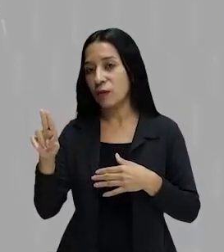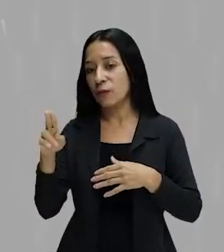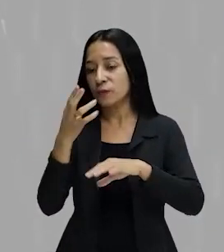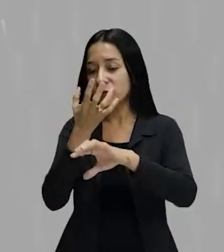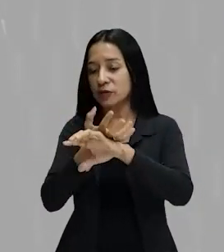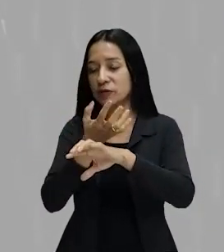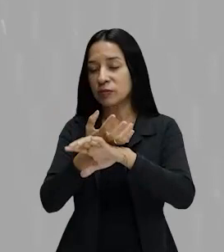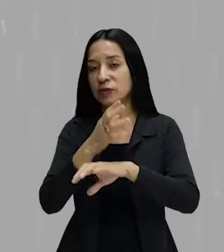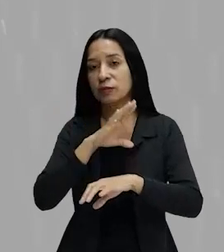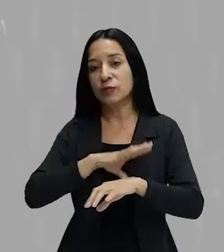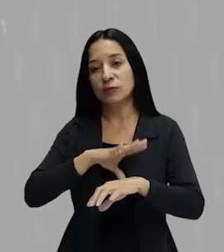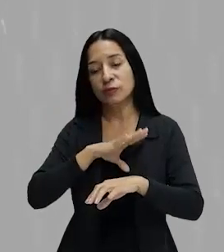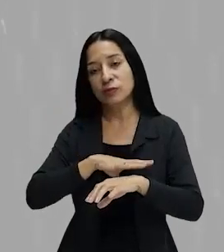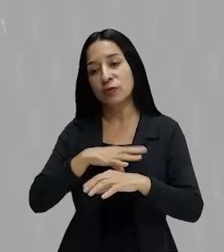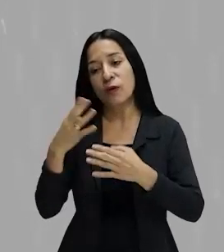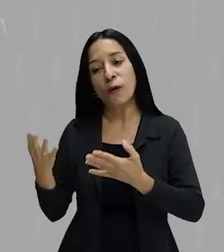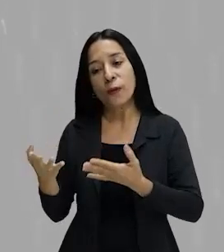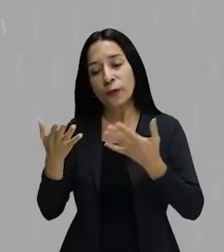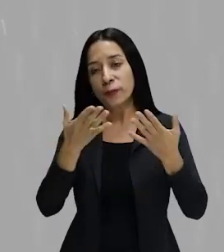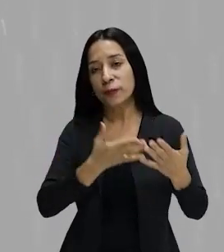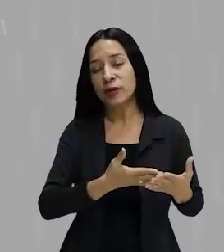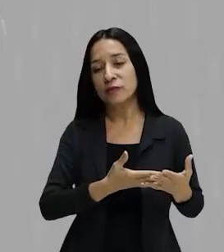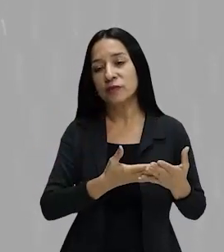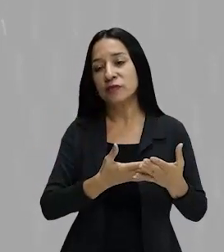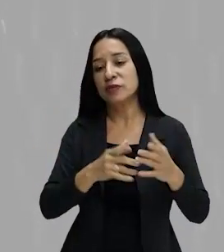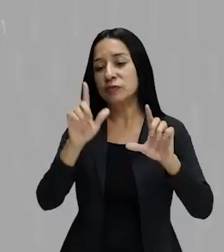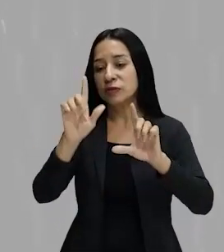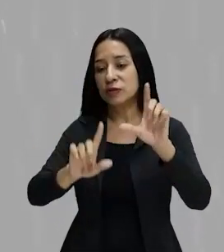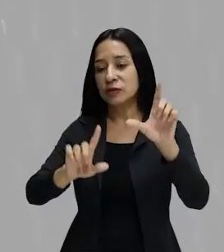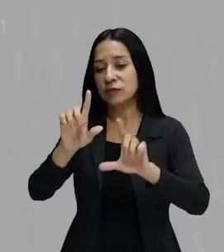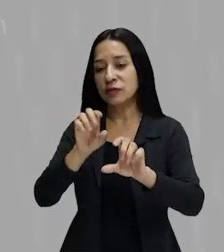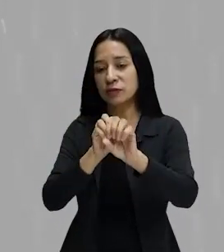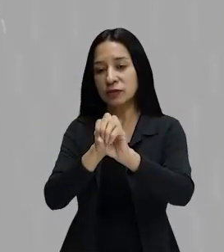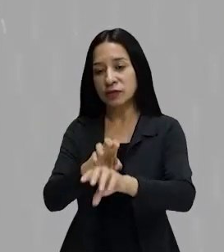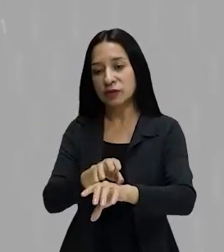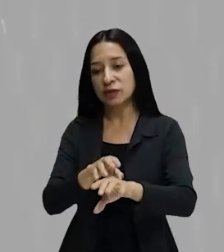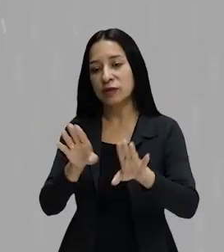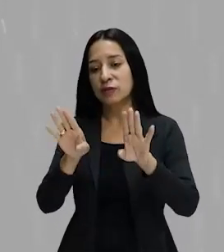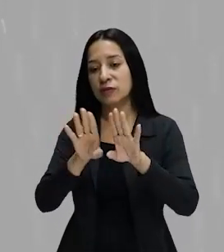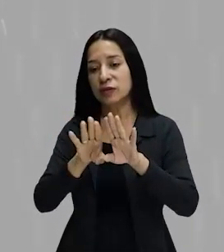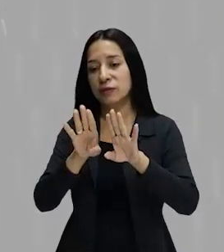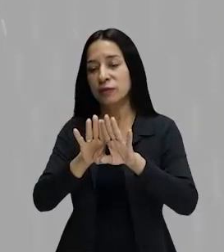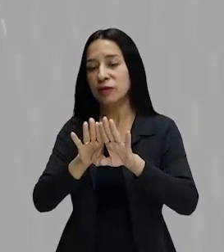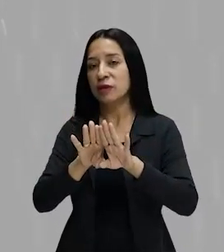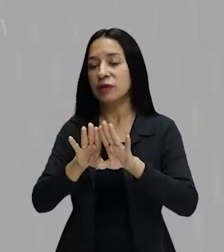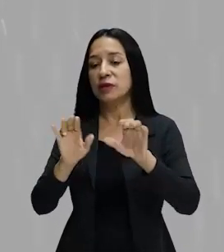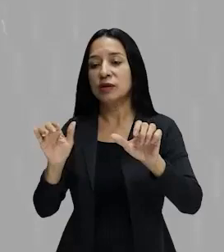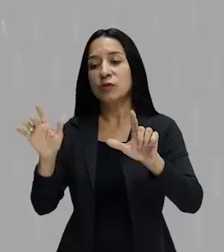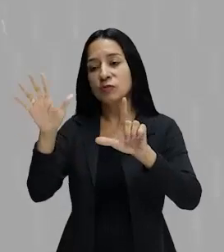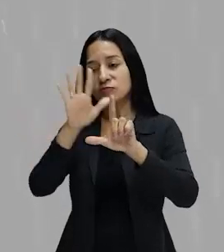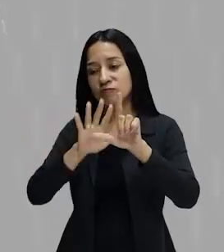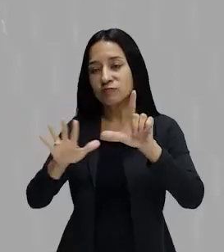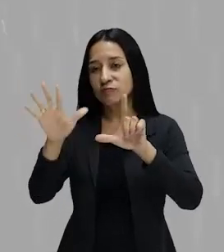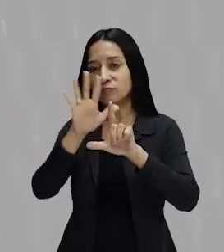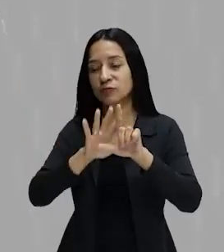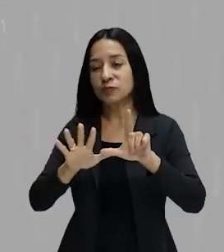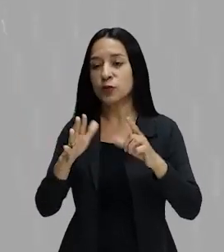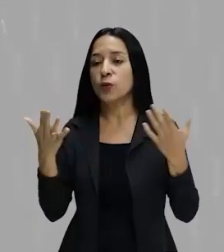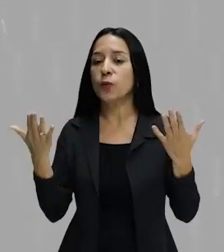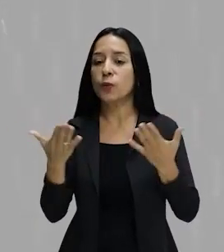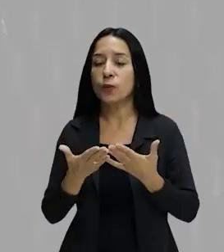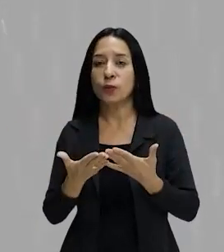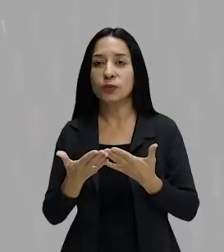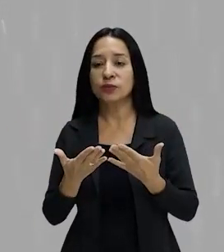Educação e também ao melhor canal de educação do Brasil, a Plataforma Gonçalves Dias. Hoje